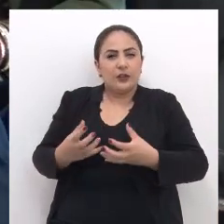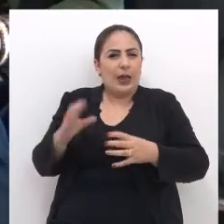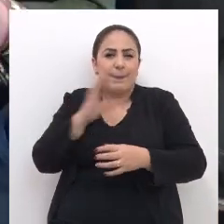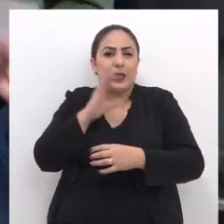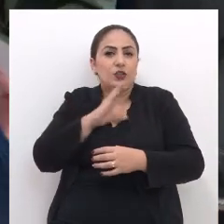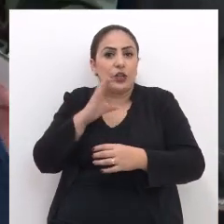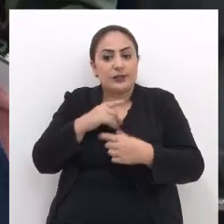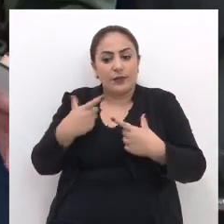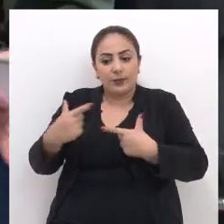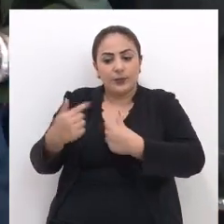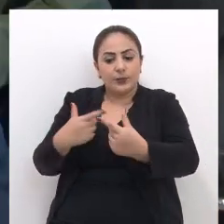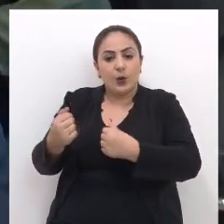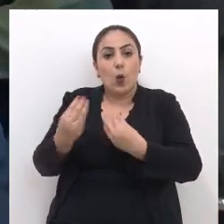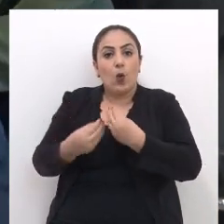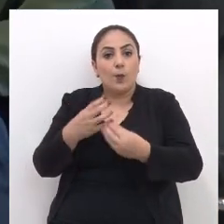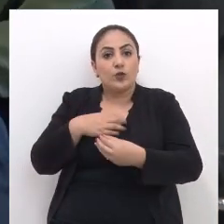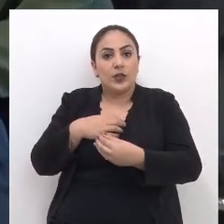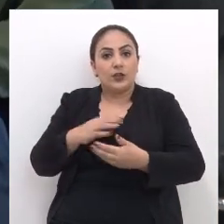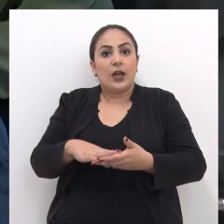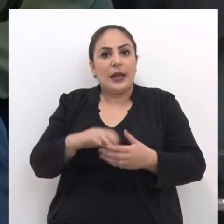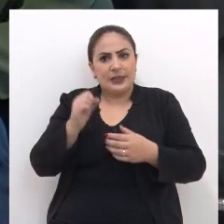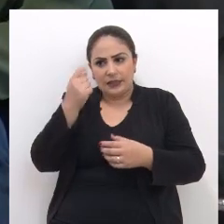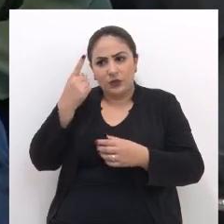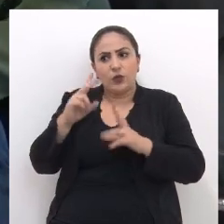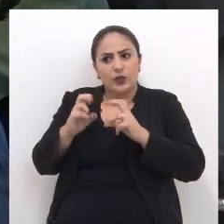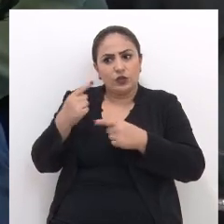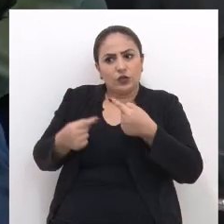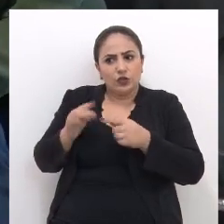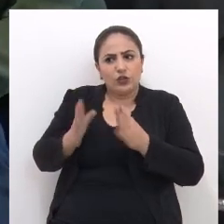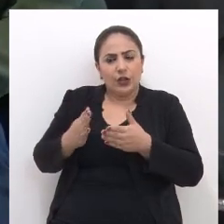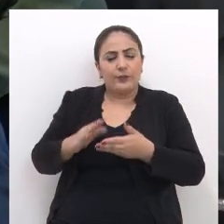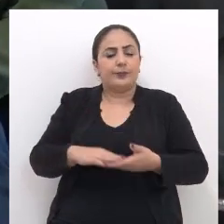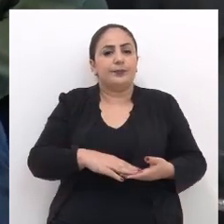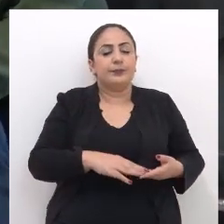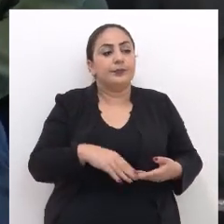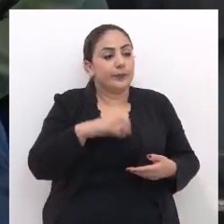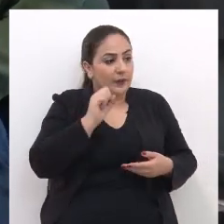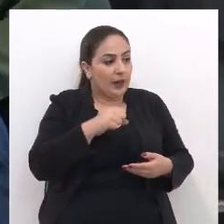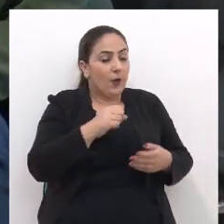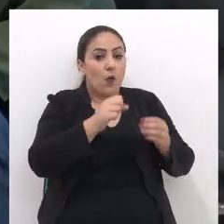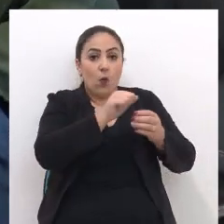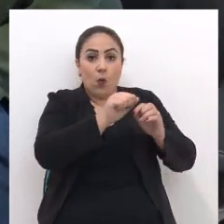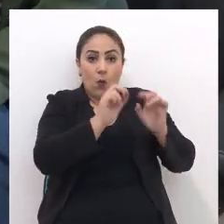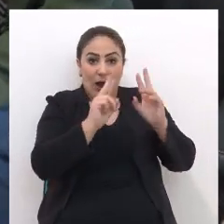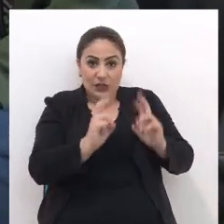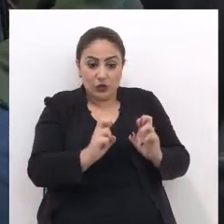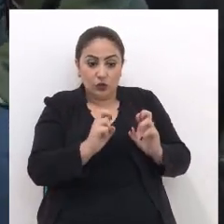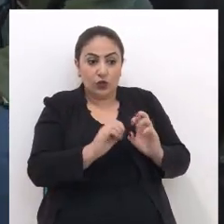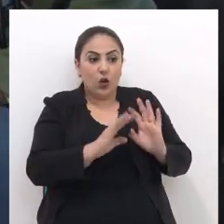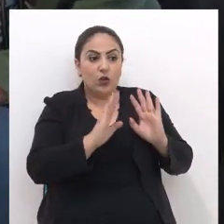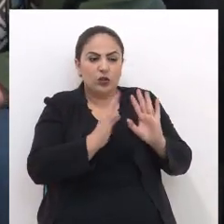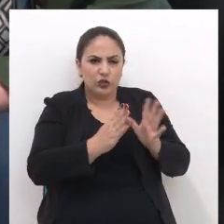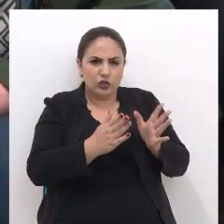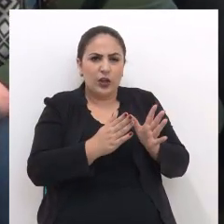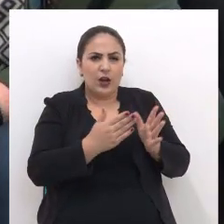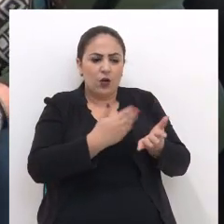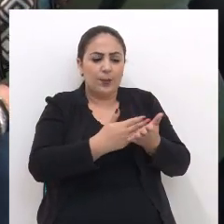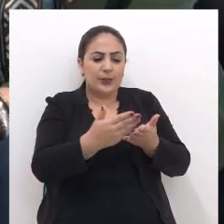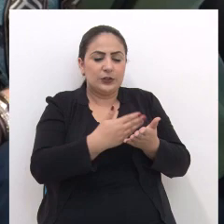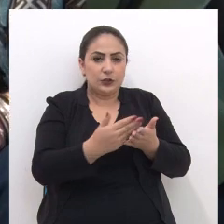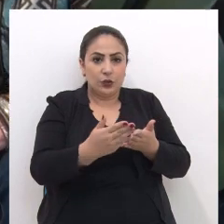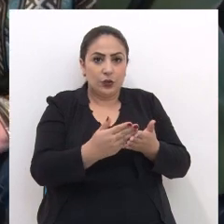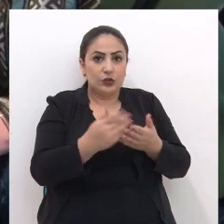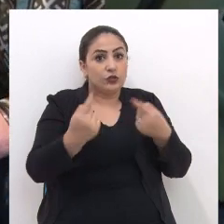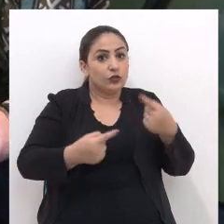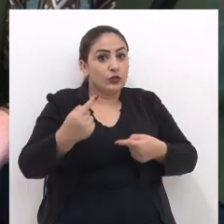matéria, inclusive, já foi discutida Em uma audiência pública aqui na Casa Isso mesmo É uma matéria que vem à baila Vem à tona